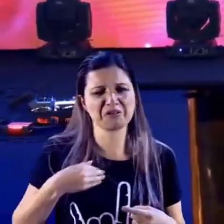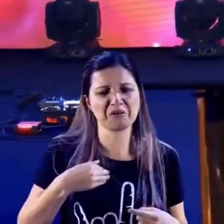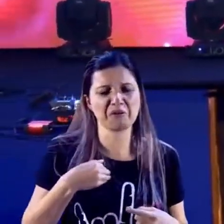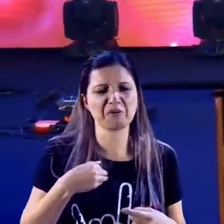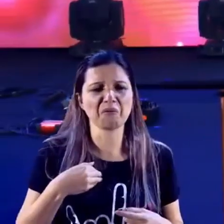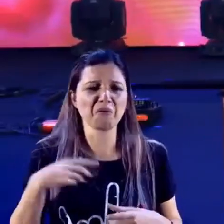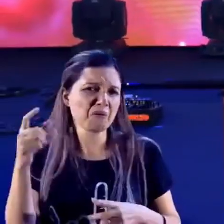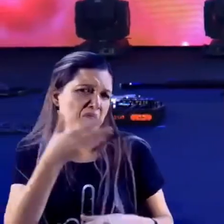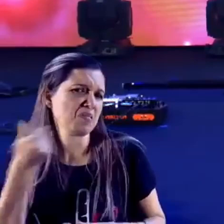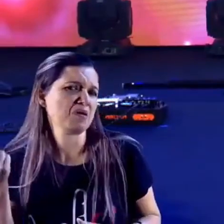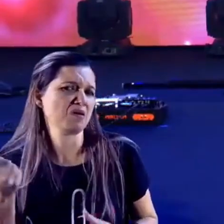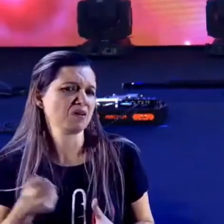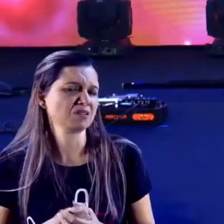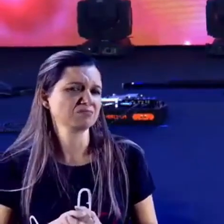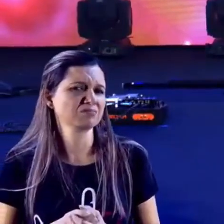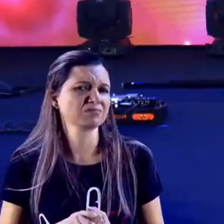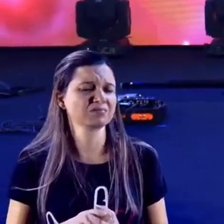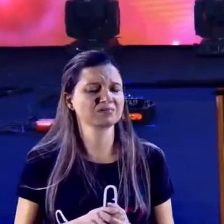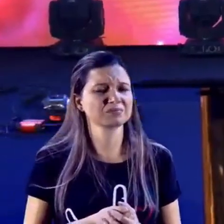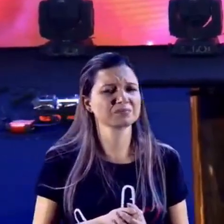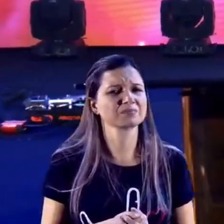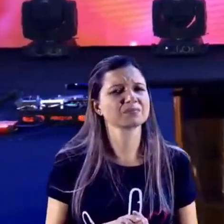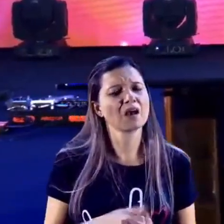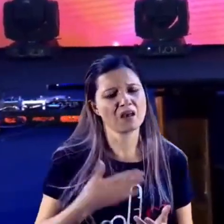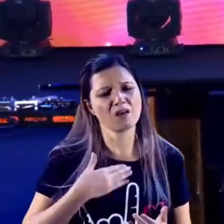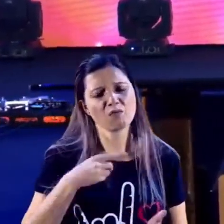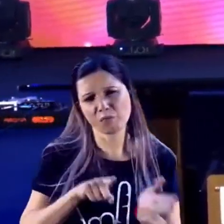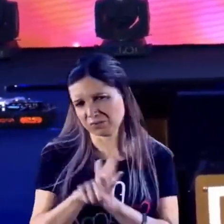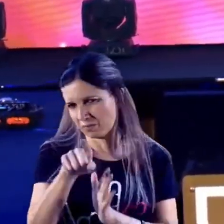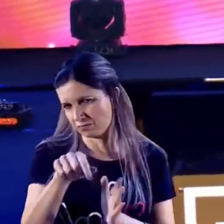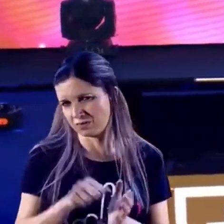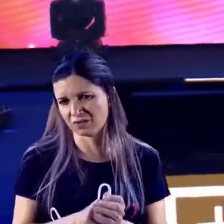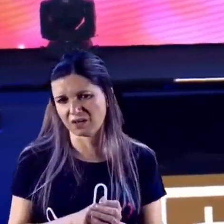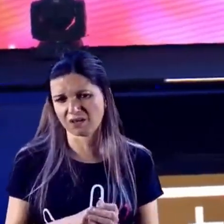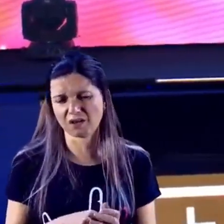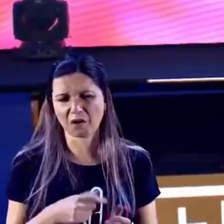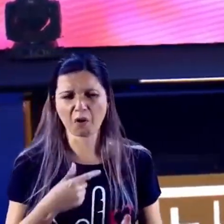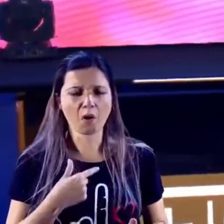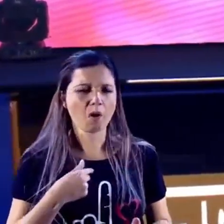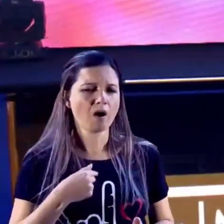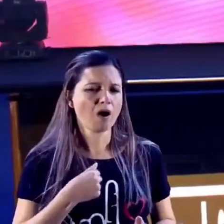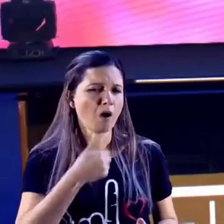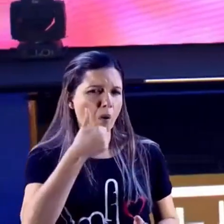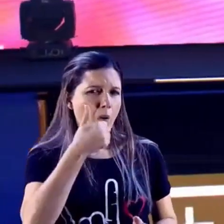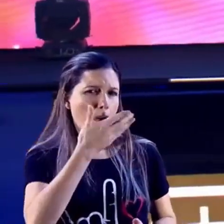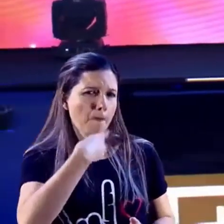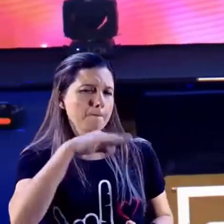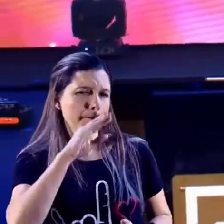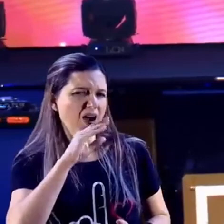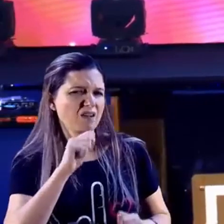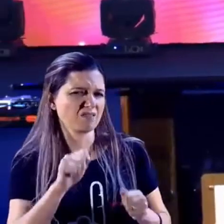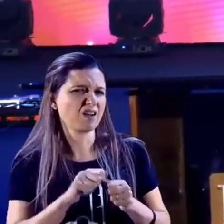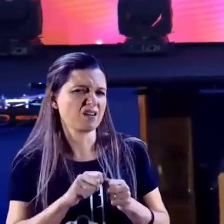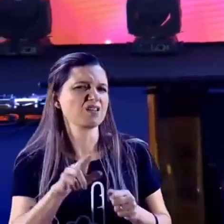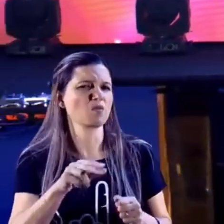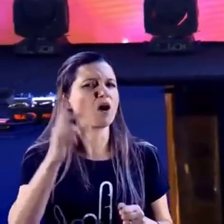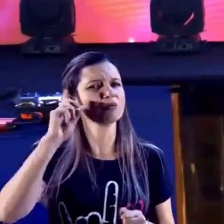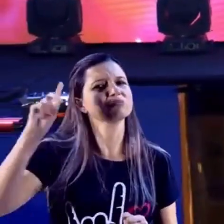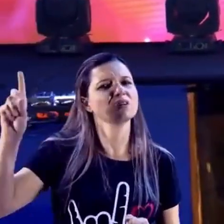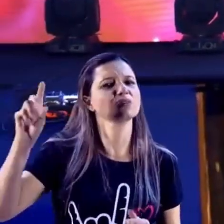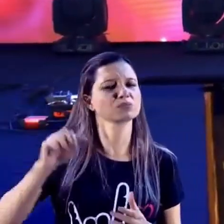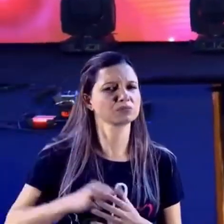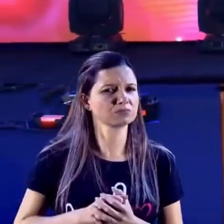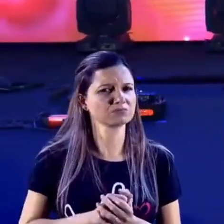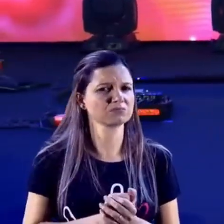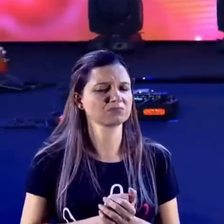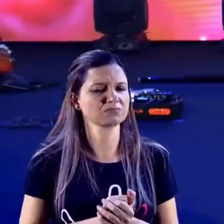me assistindo aqui. Você faria isso? Como que são os pensamentos de Deus? O senhor tem resposta, pastor